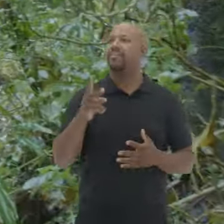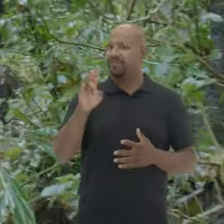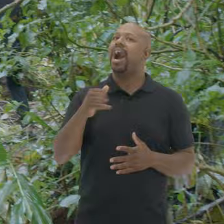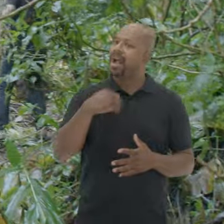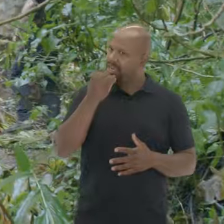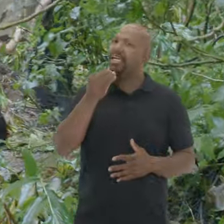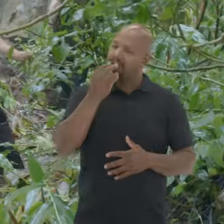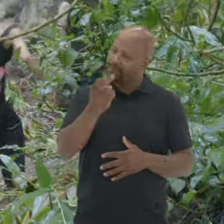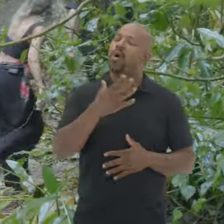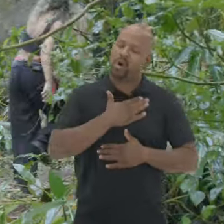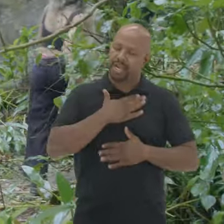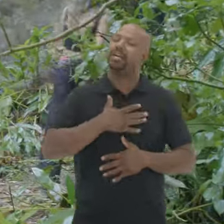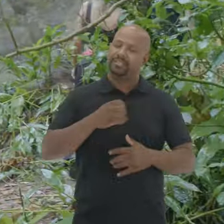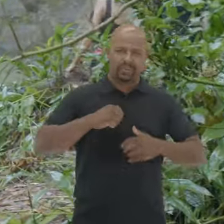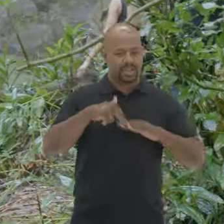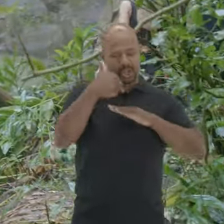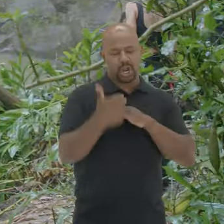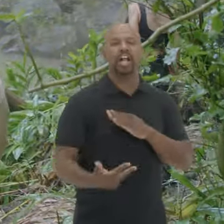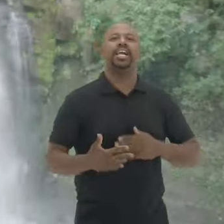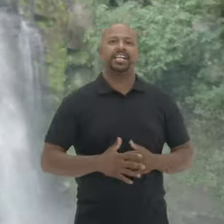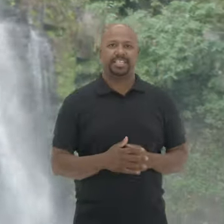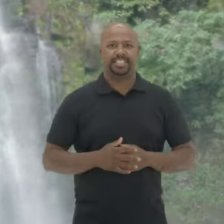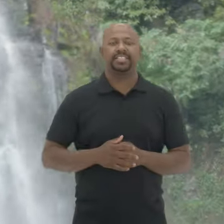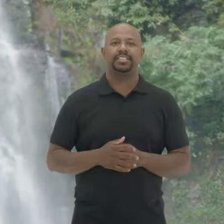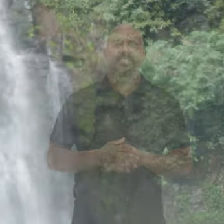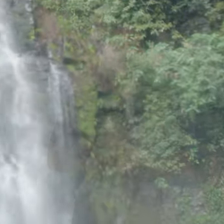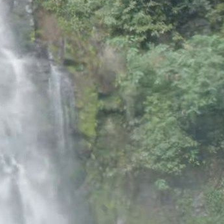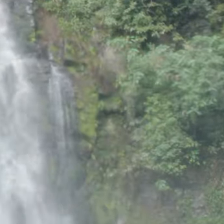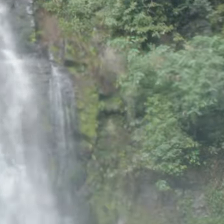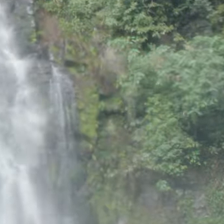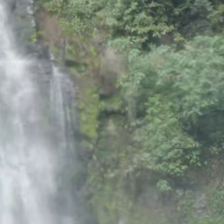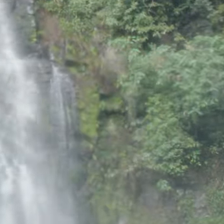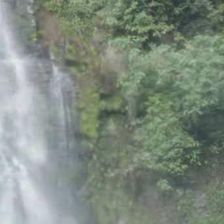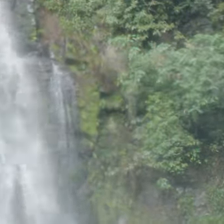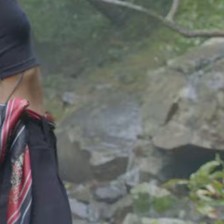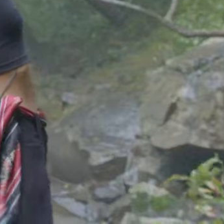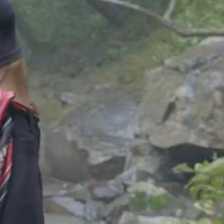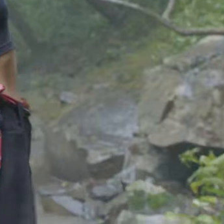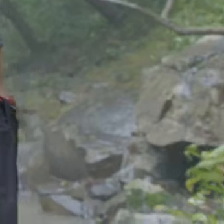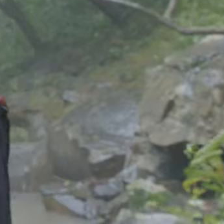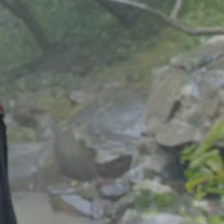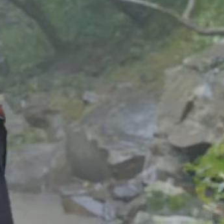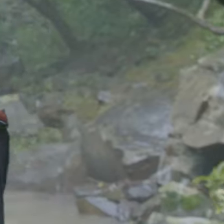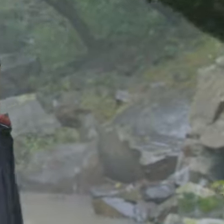Vai valer o banho Abaixo Um grande poço Em letras brancas Cascata Radars